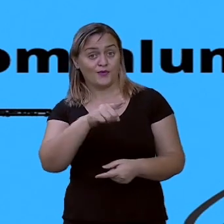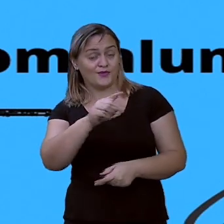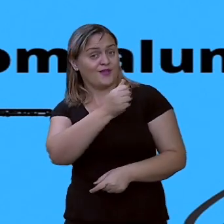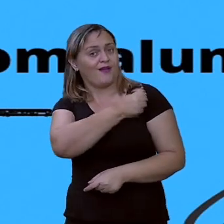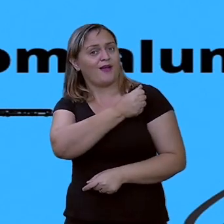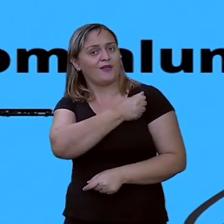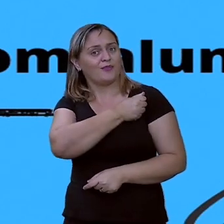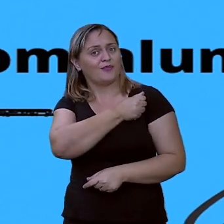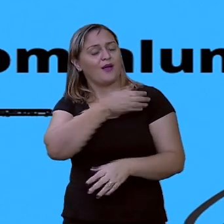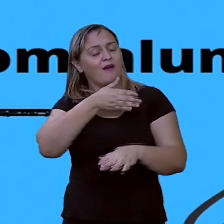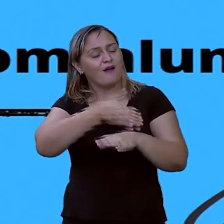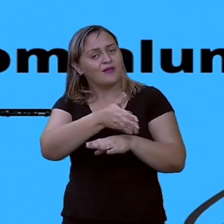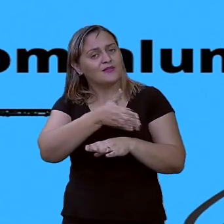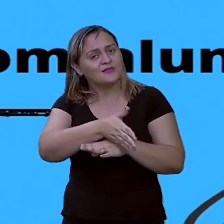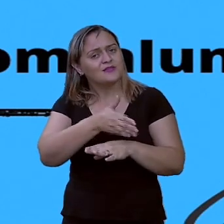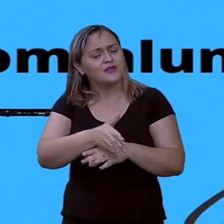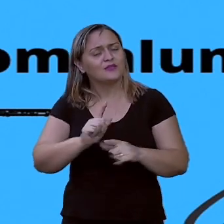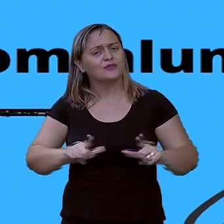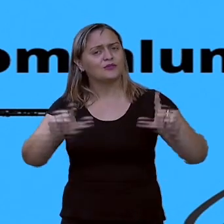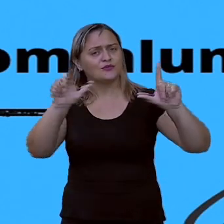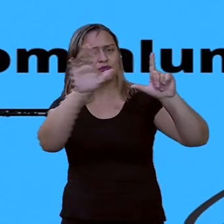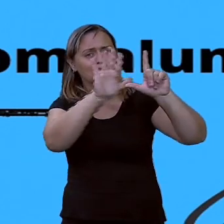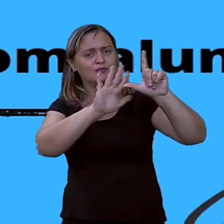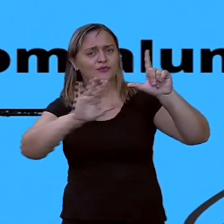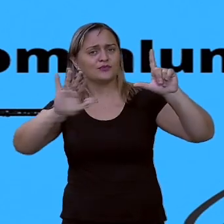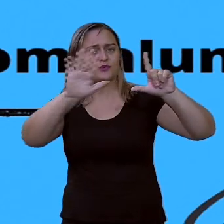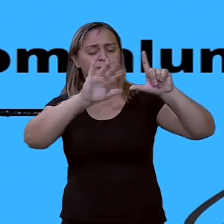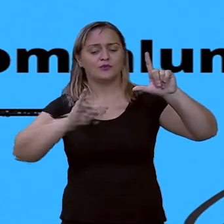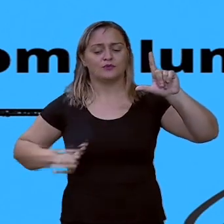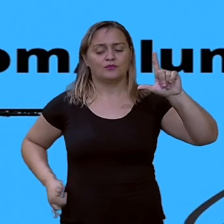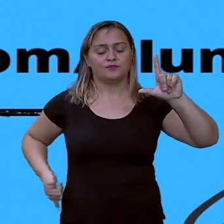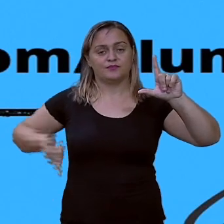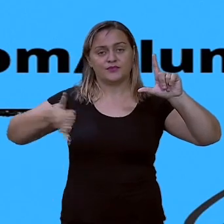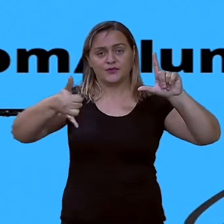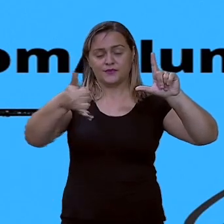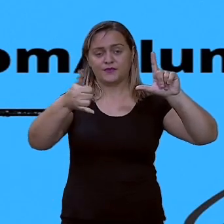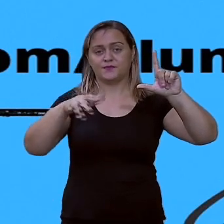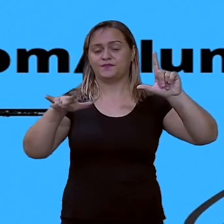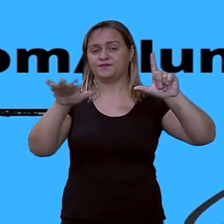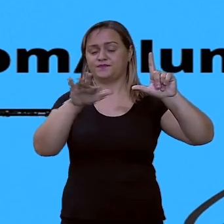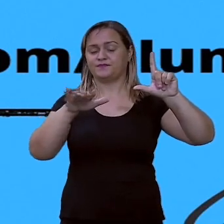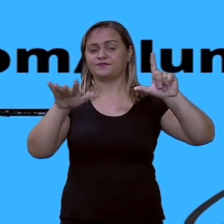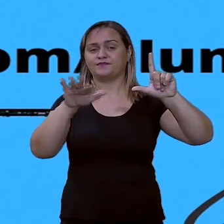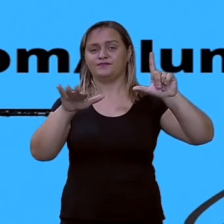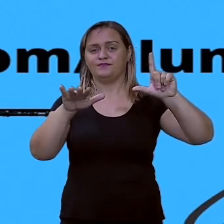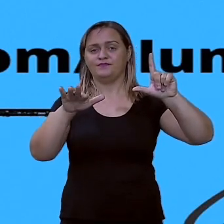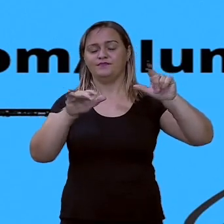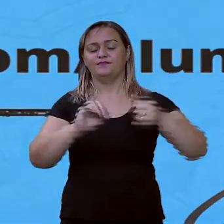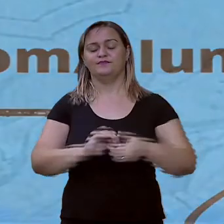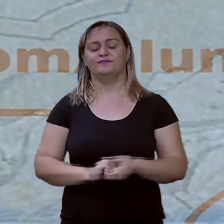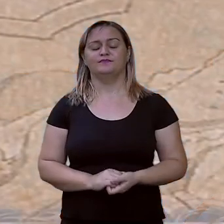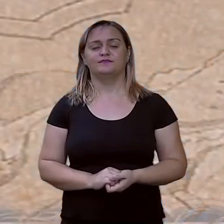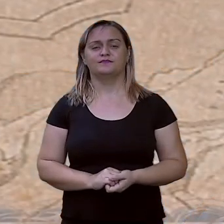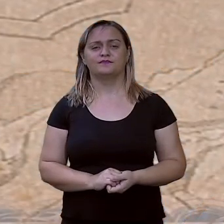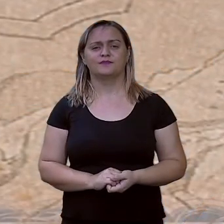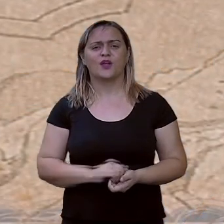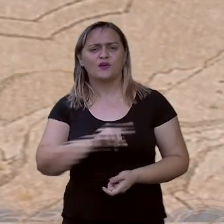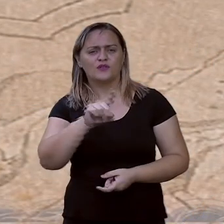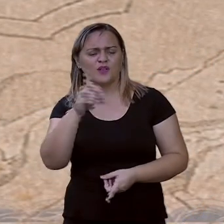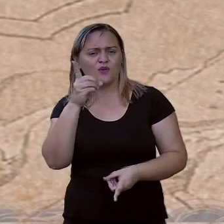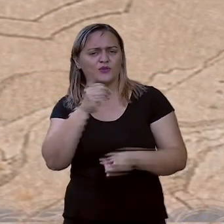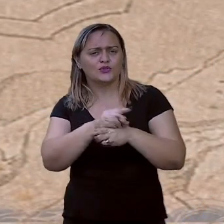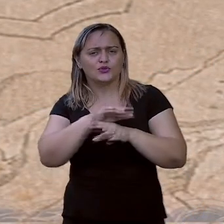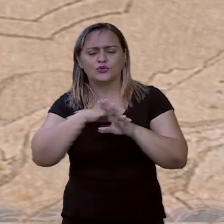smedgv.com.br aluno ou aponte a câmera do seu celular para o QR Code aqui no cantinho da tela. Lá vocês